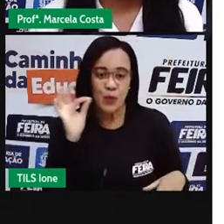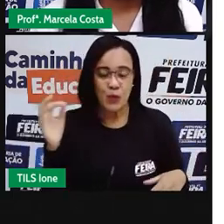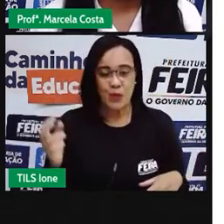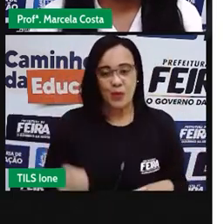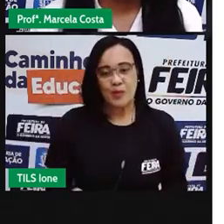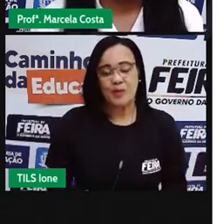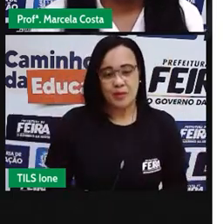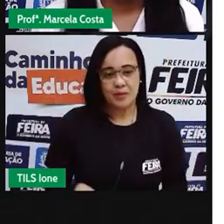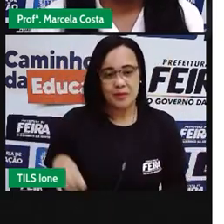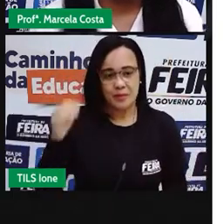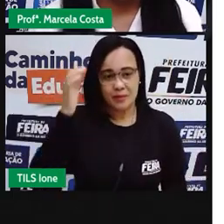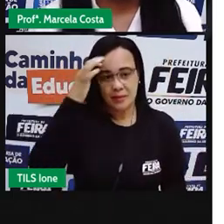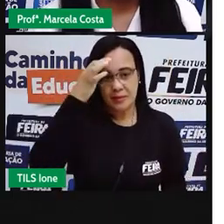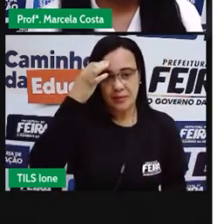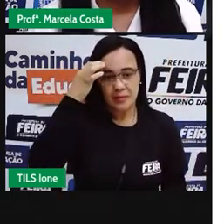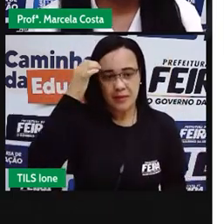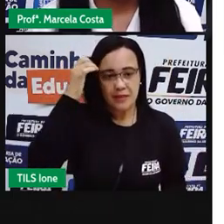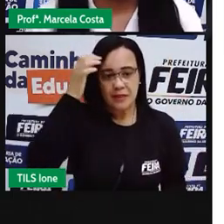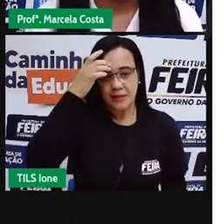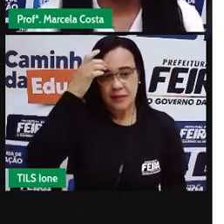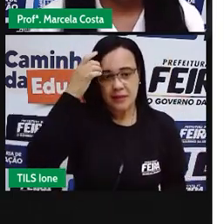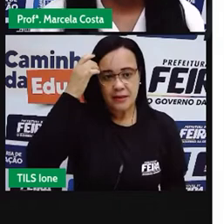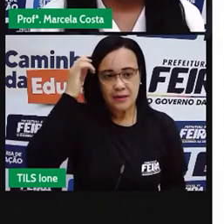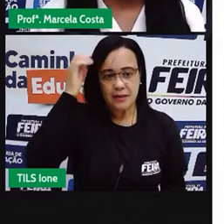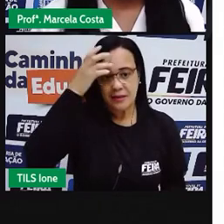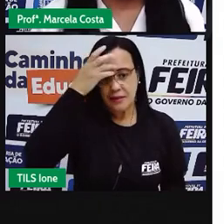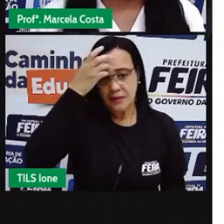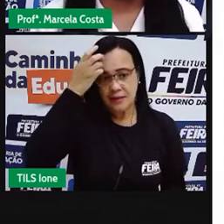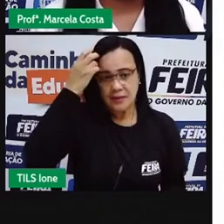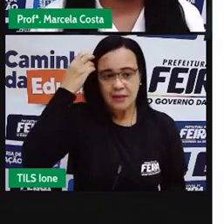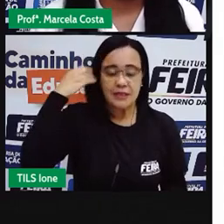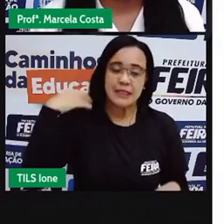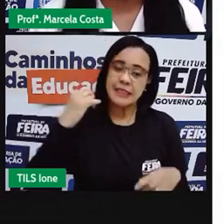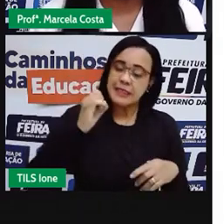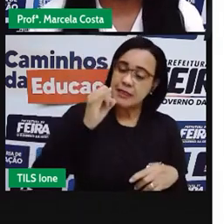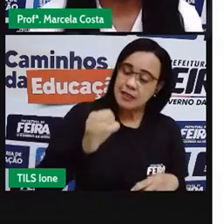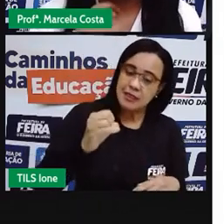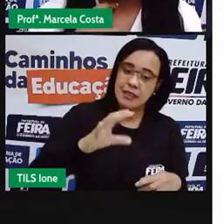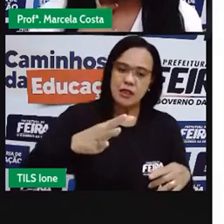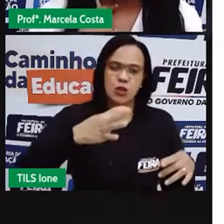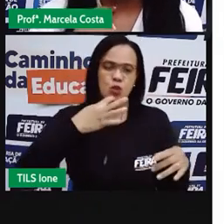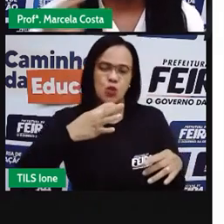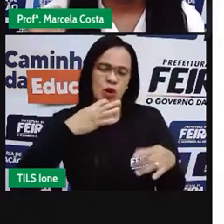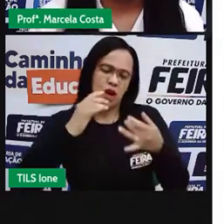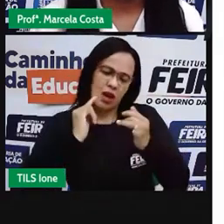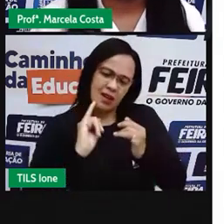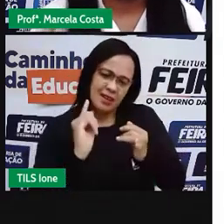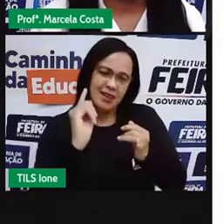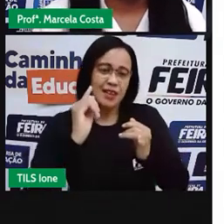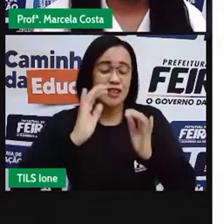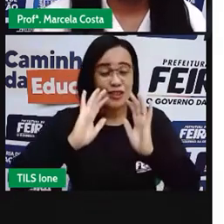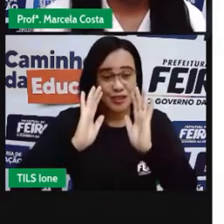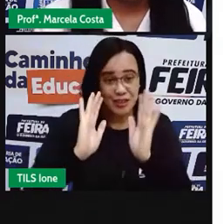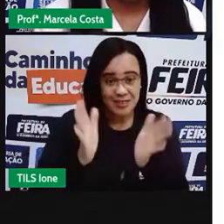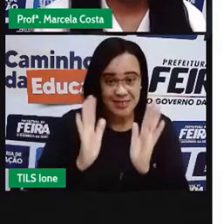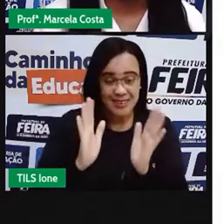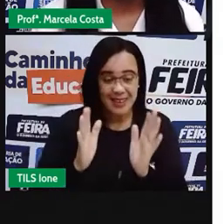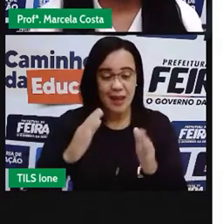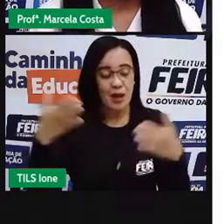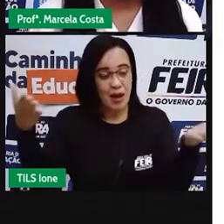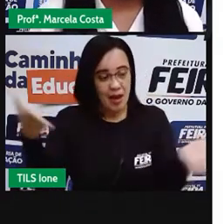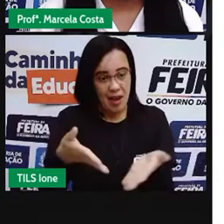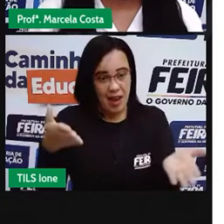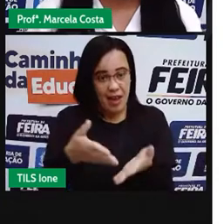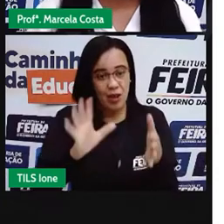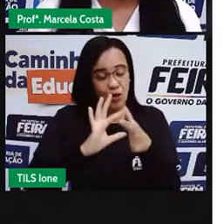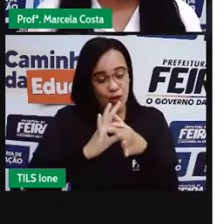Se você já conhece essa história, essa fábula, você agora vai acompanhá-la de